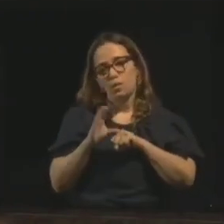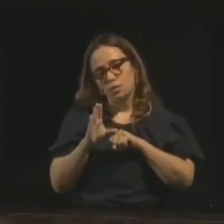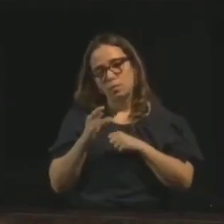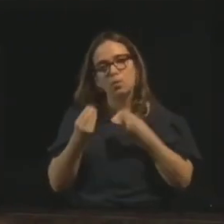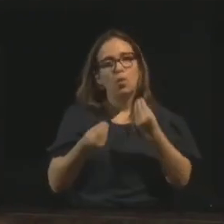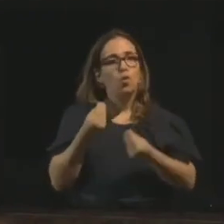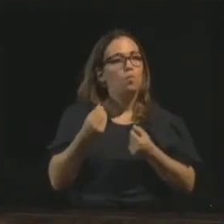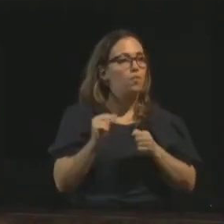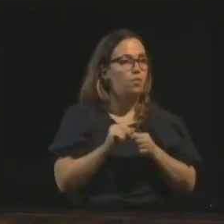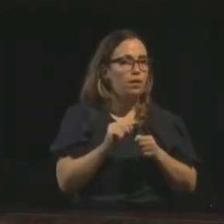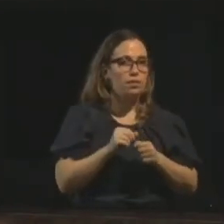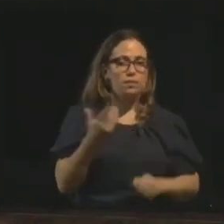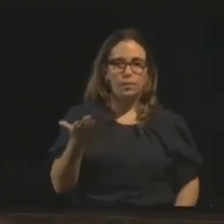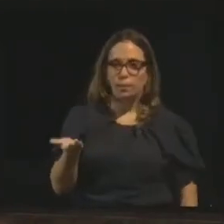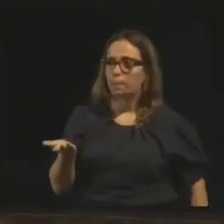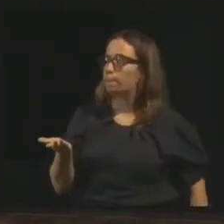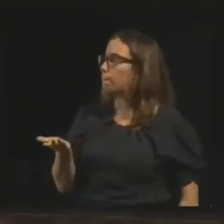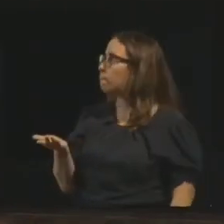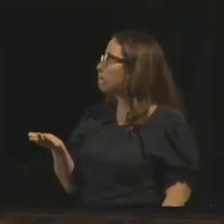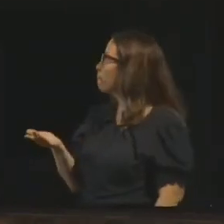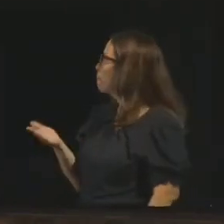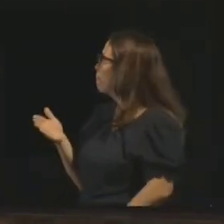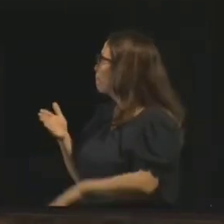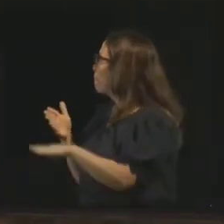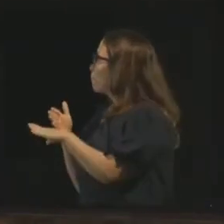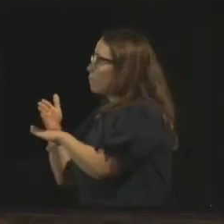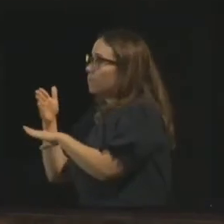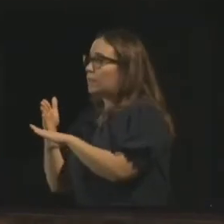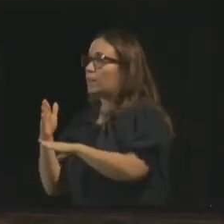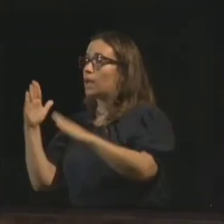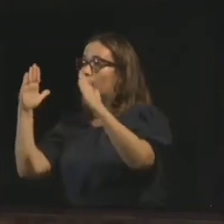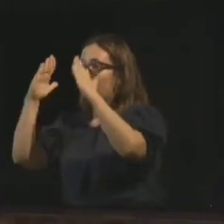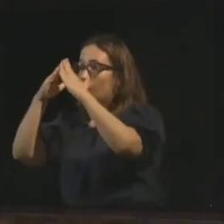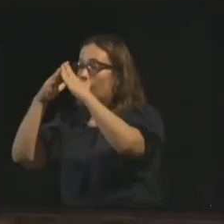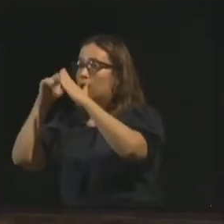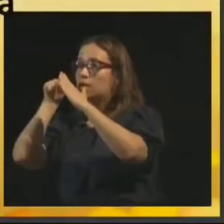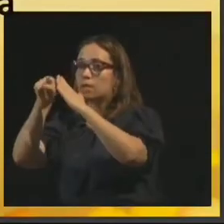Como fazer, não Frequentar uma casa espírita bem orientada,